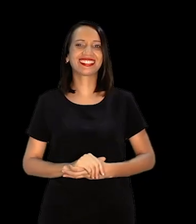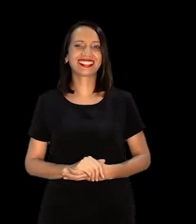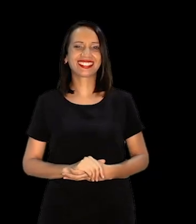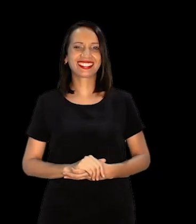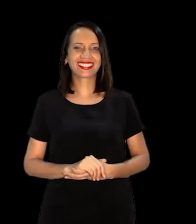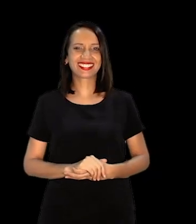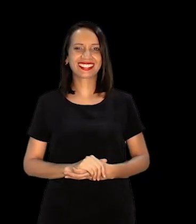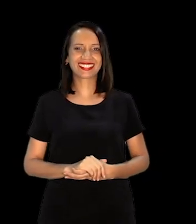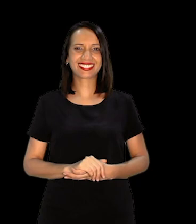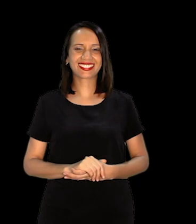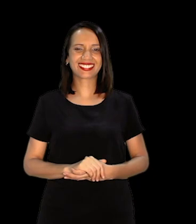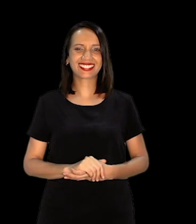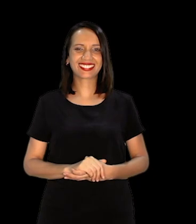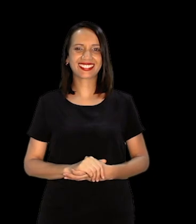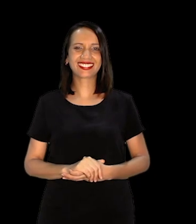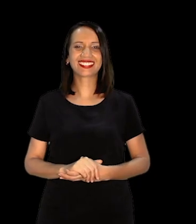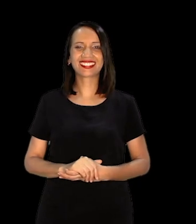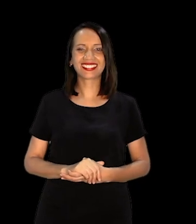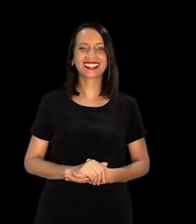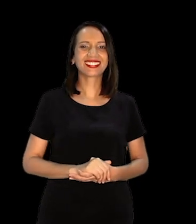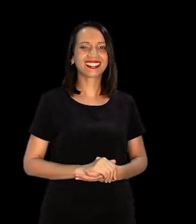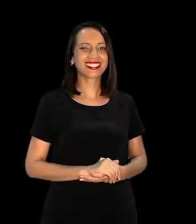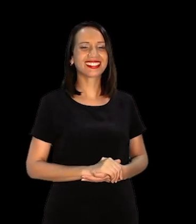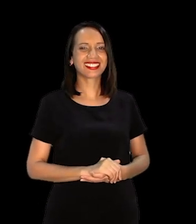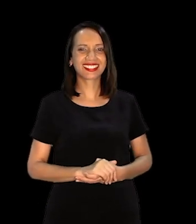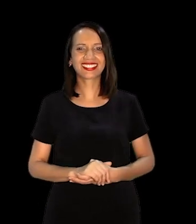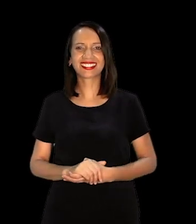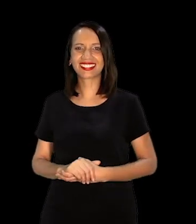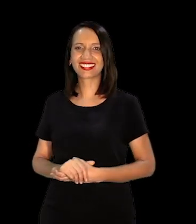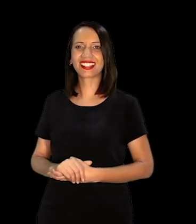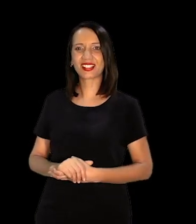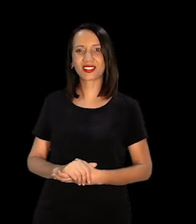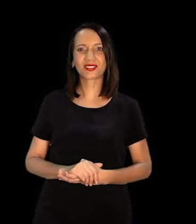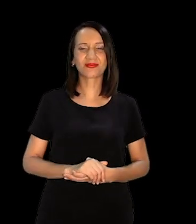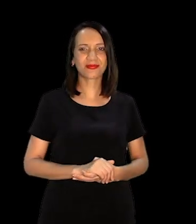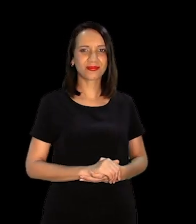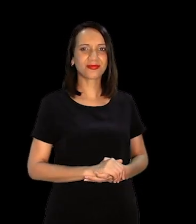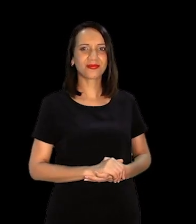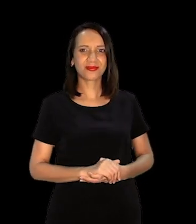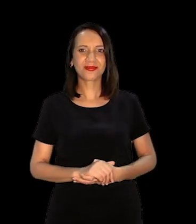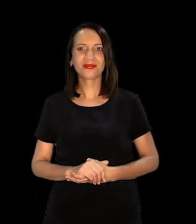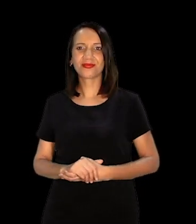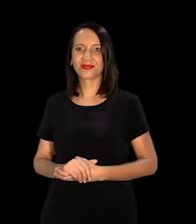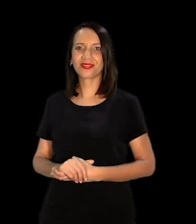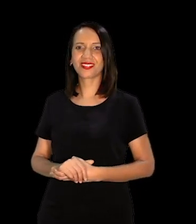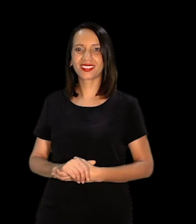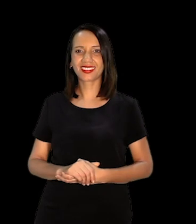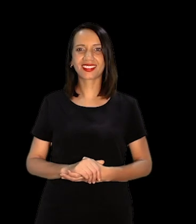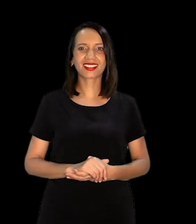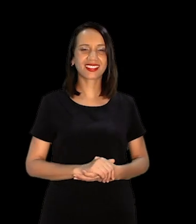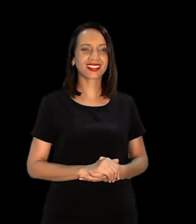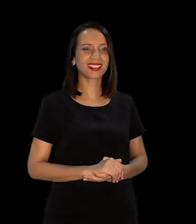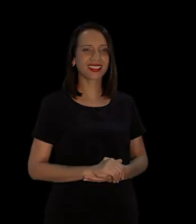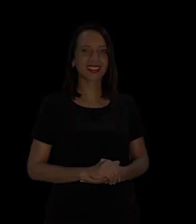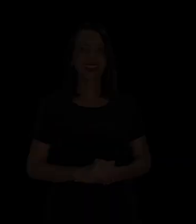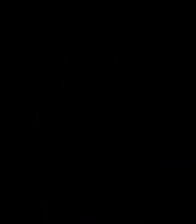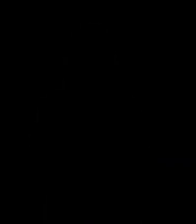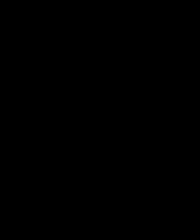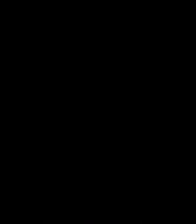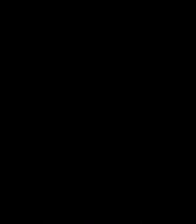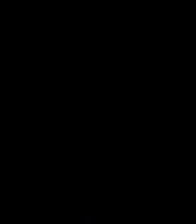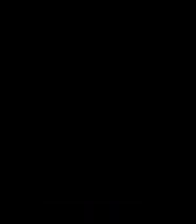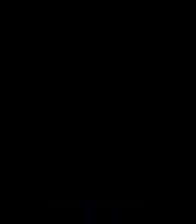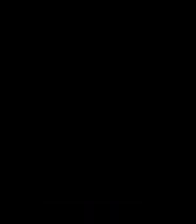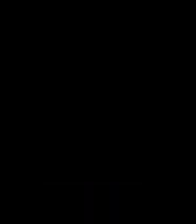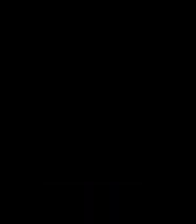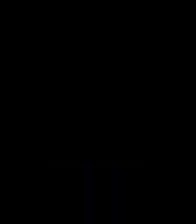Este documentário documentário Pertence ao projeto Visibilização das culturas E artes periféricas Na construção da cidadania Termo de